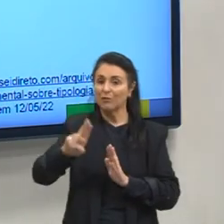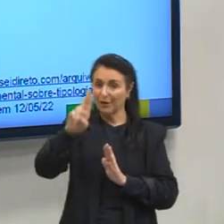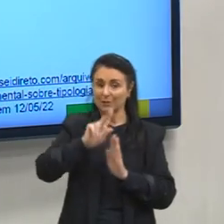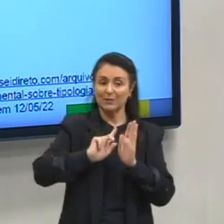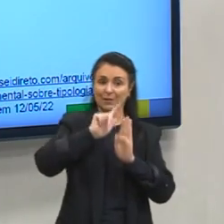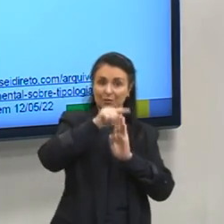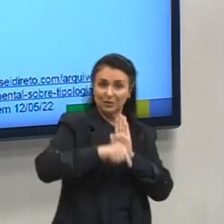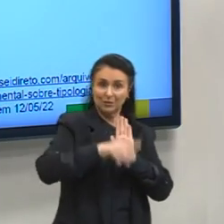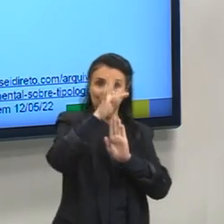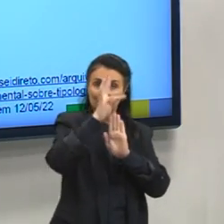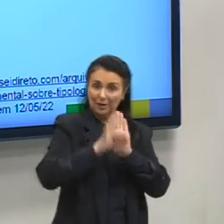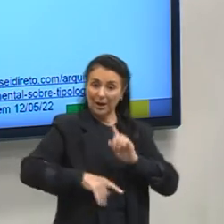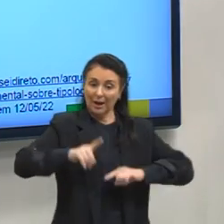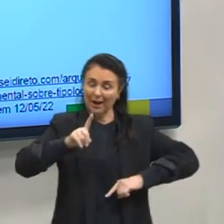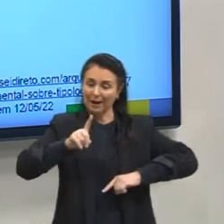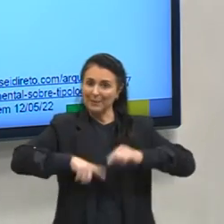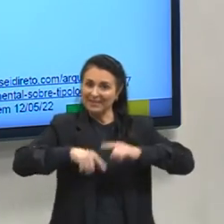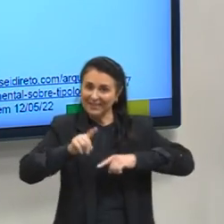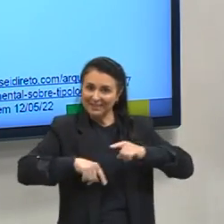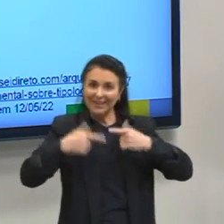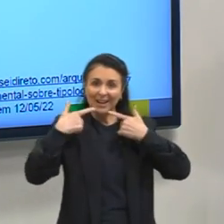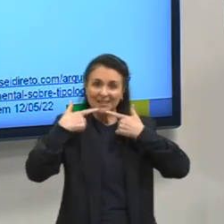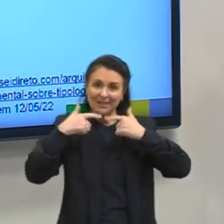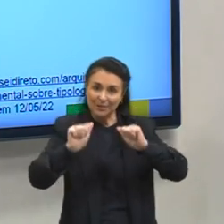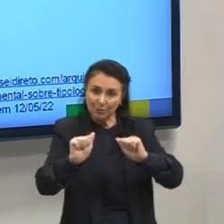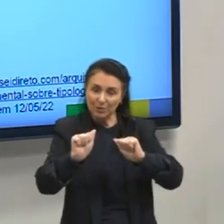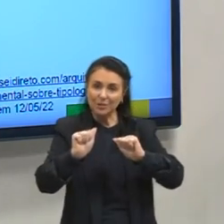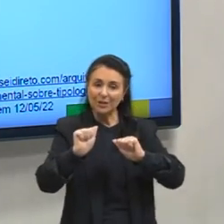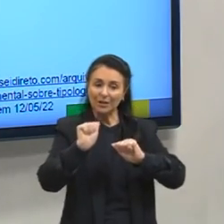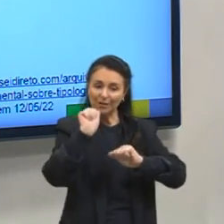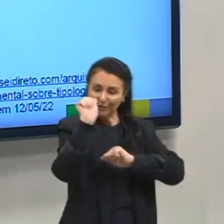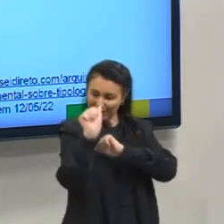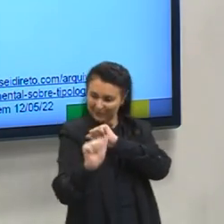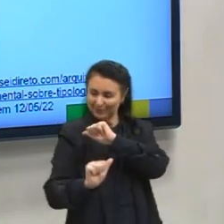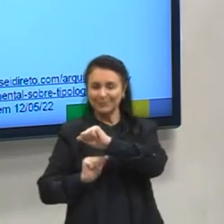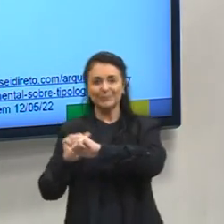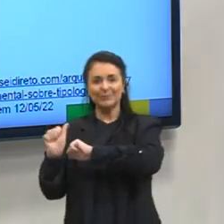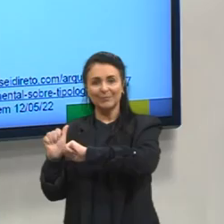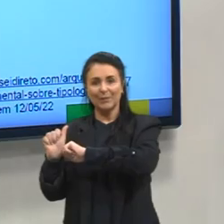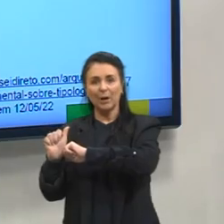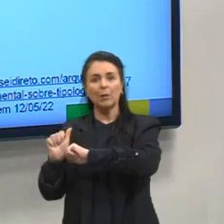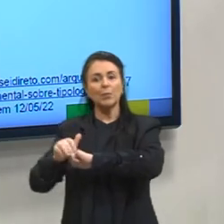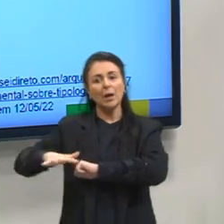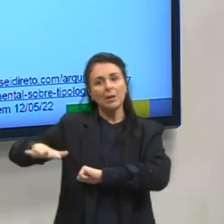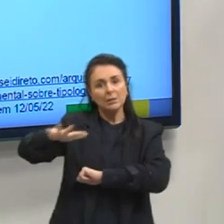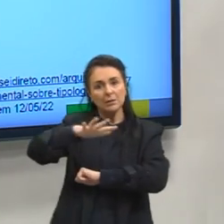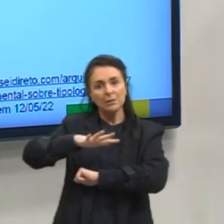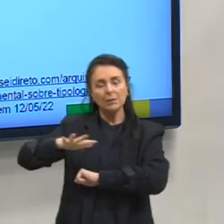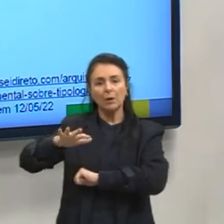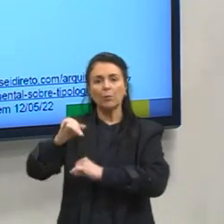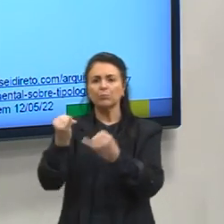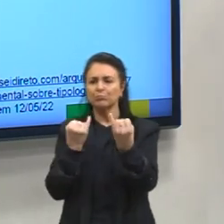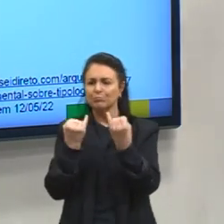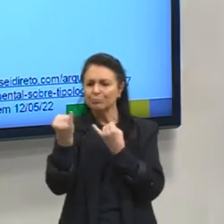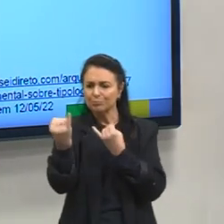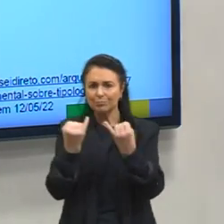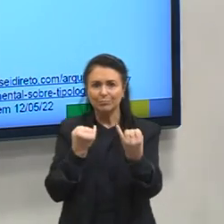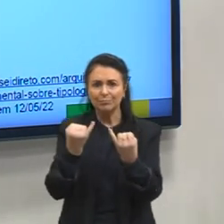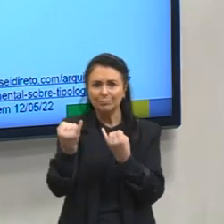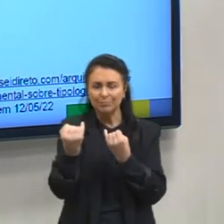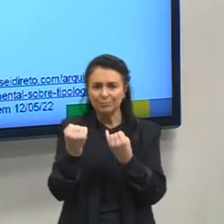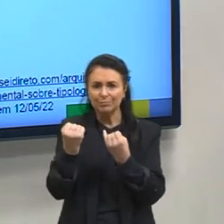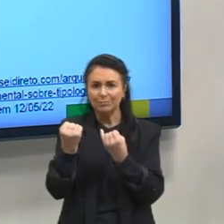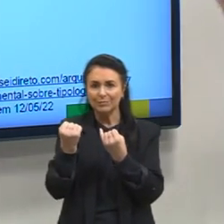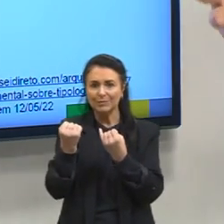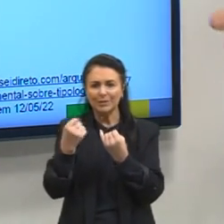materialidade linguística e vai transpor para uma situação onde a gente tem interlocutores, onde a gente